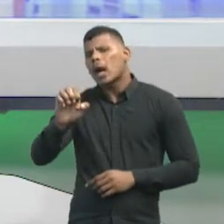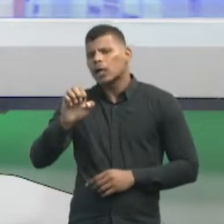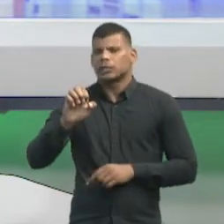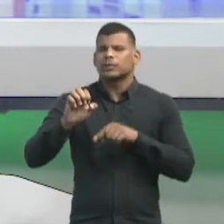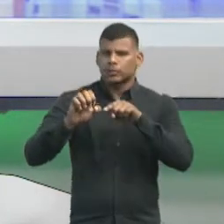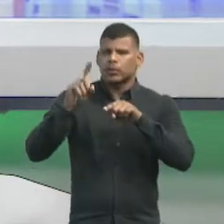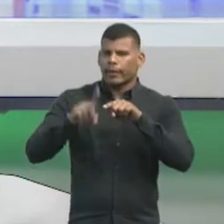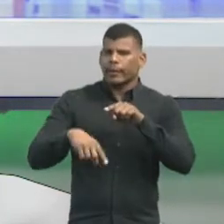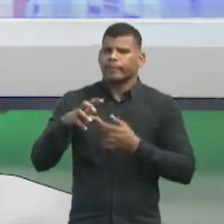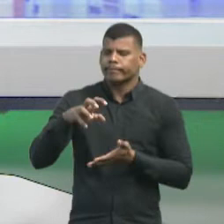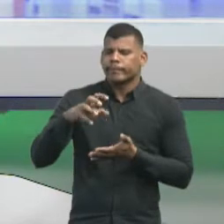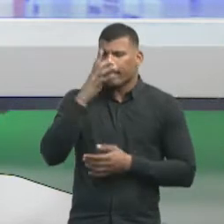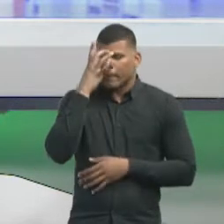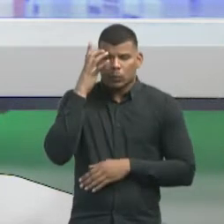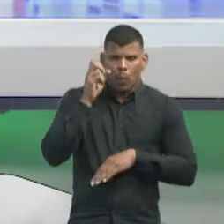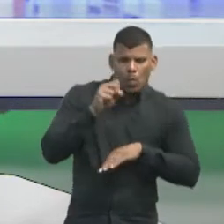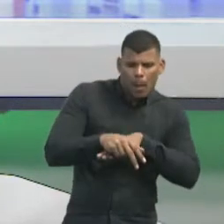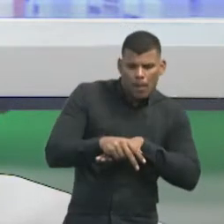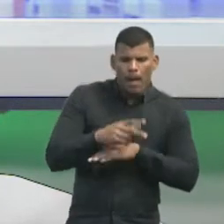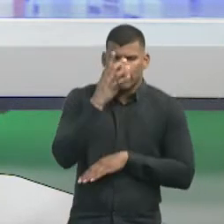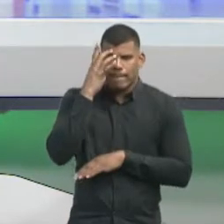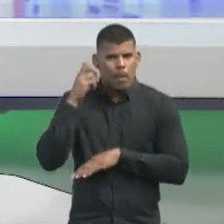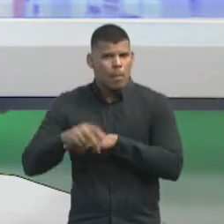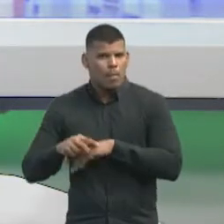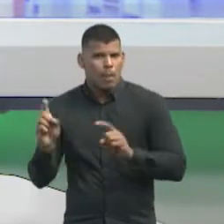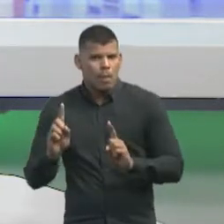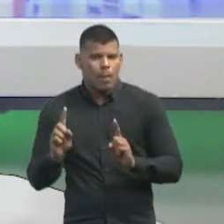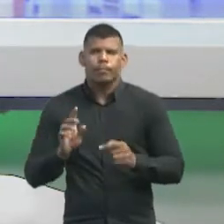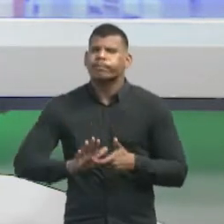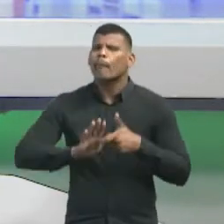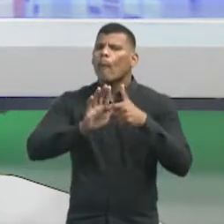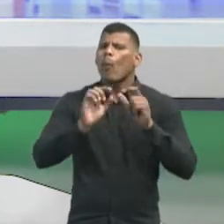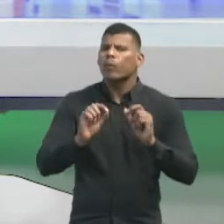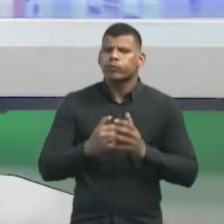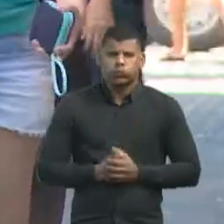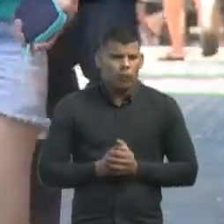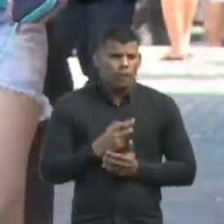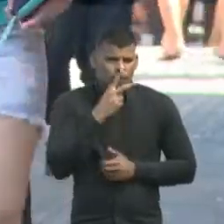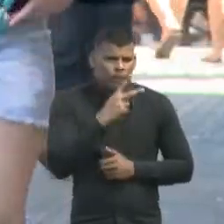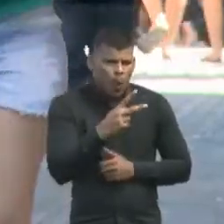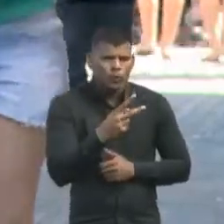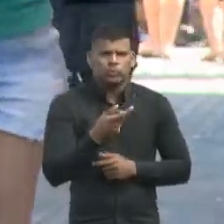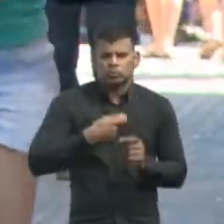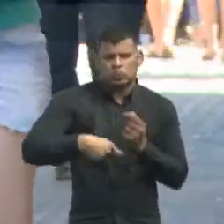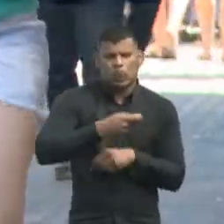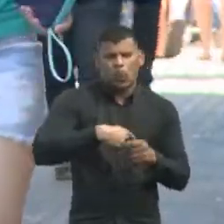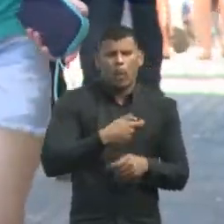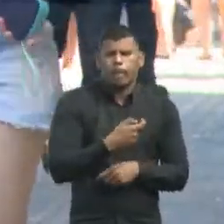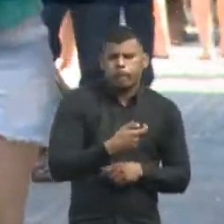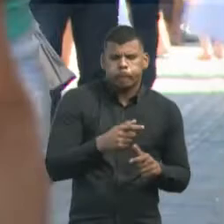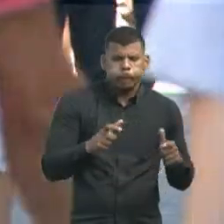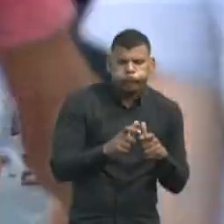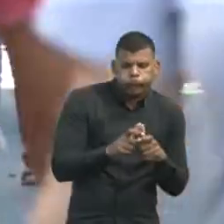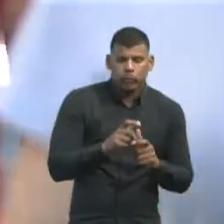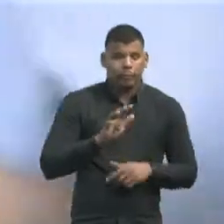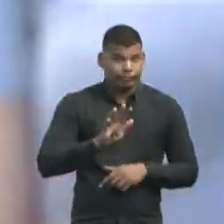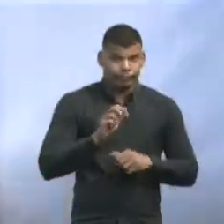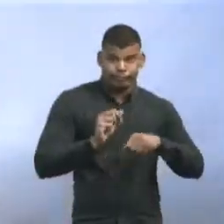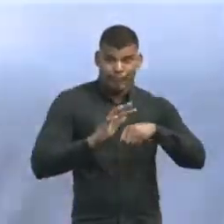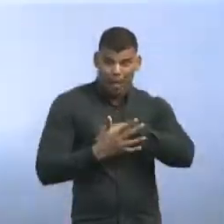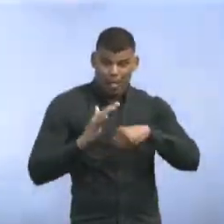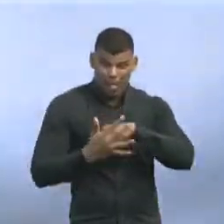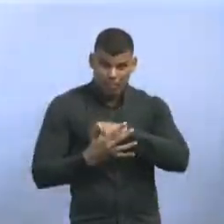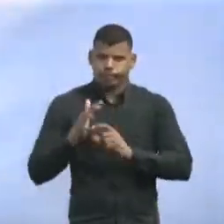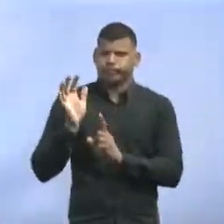Desempregados, que mostram a força dos pequenos empreendimentos. Os impactos da pandemia afetaram diversos